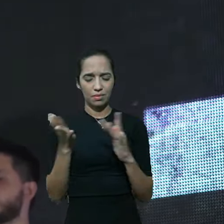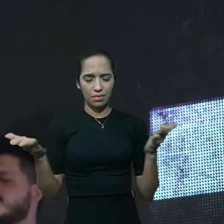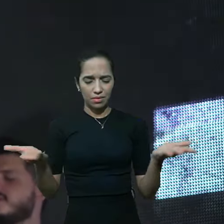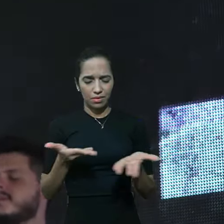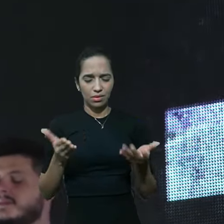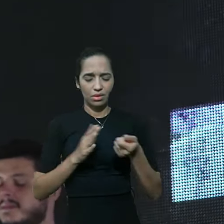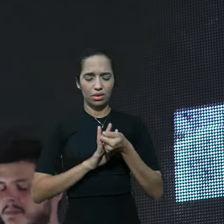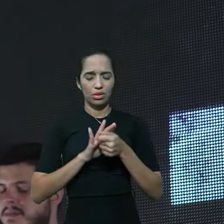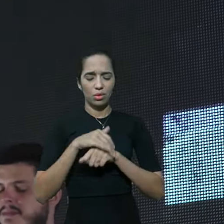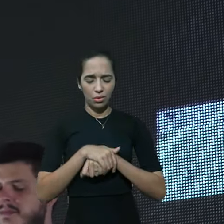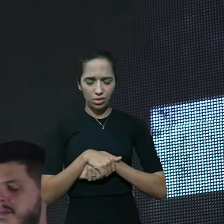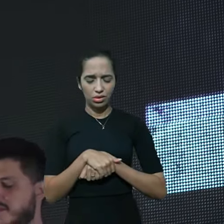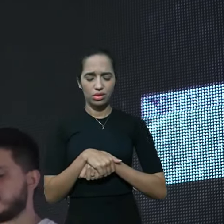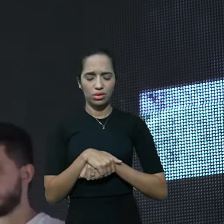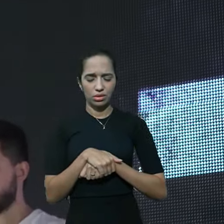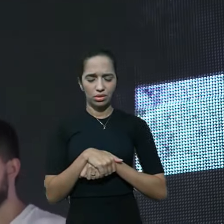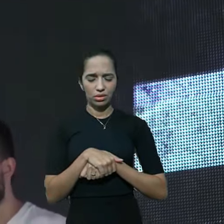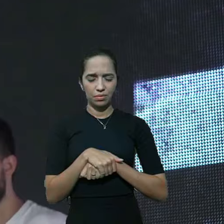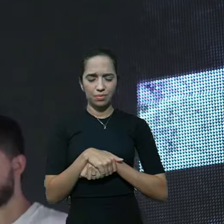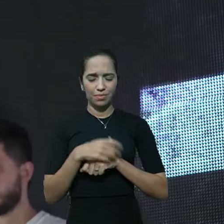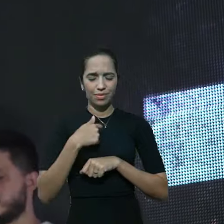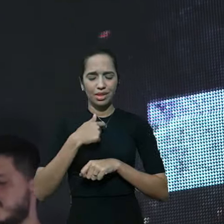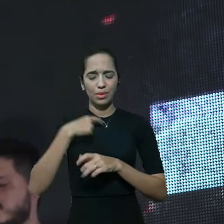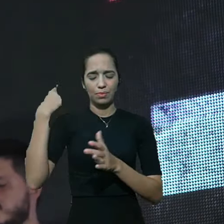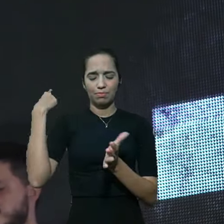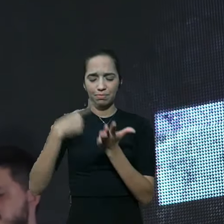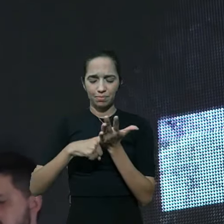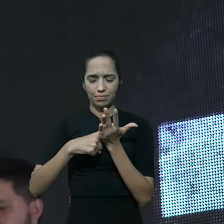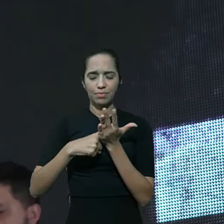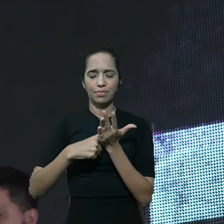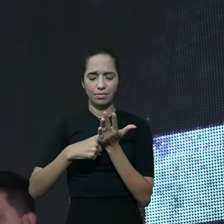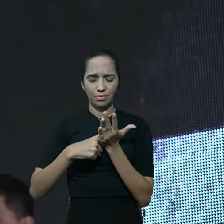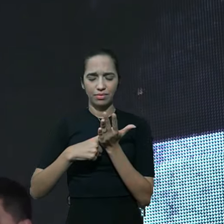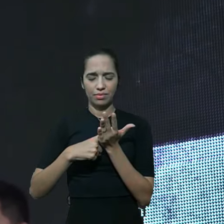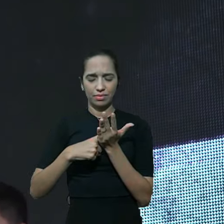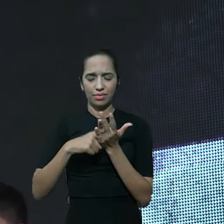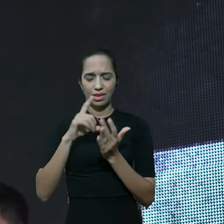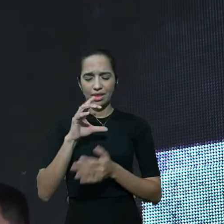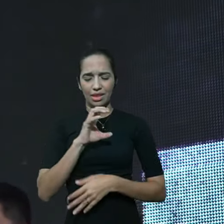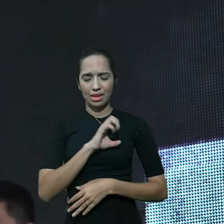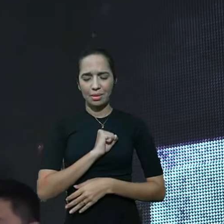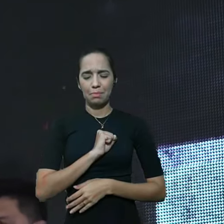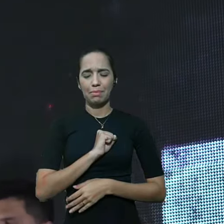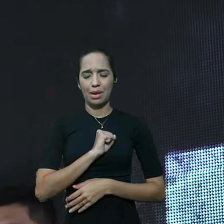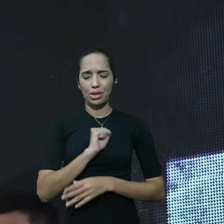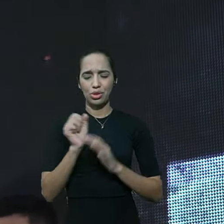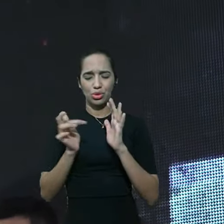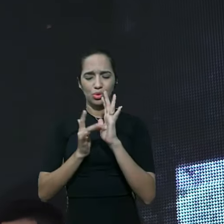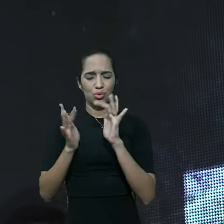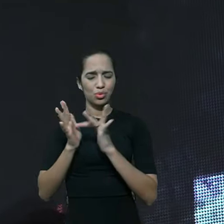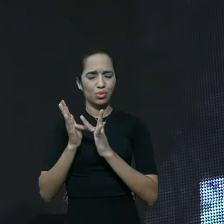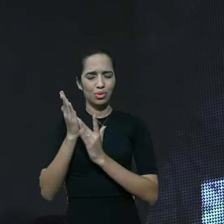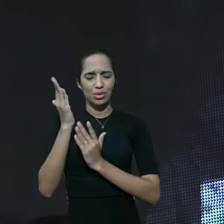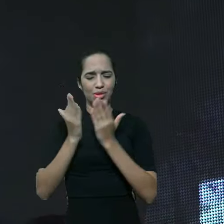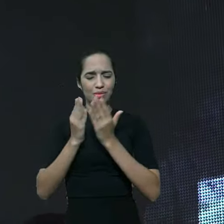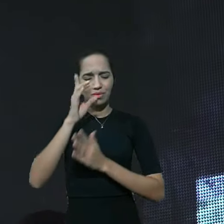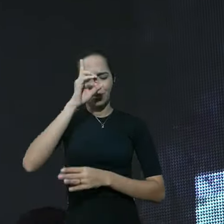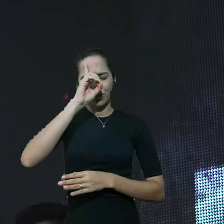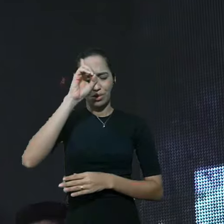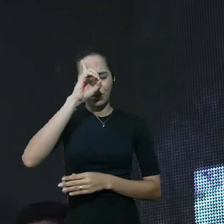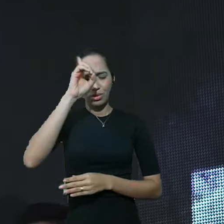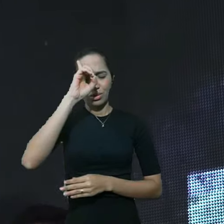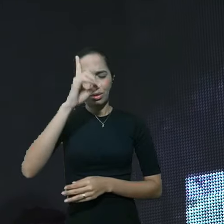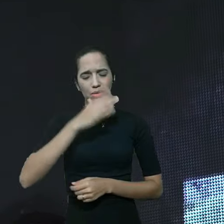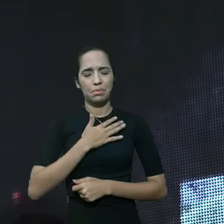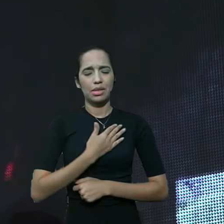nesta noite eu faço uma aliança de Te amar e de Te servir todos os dias